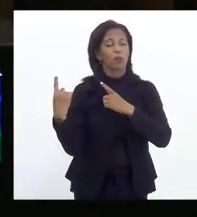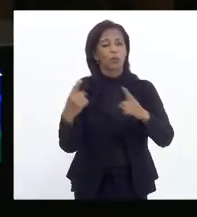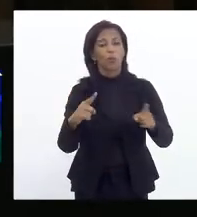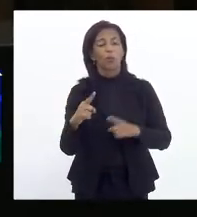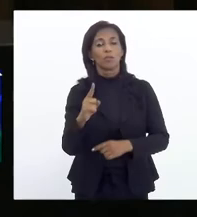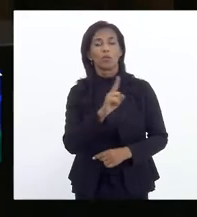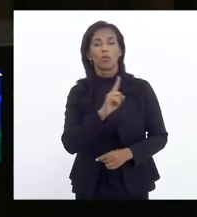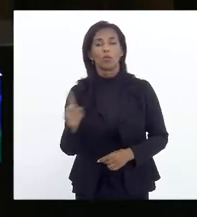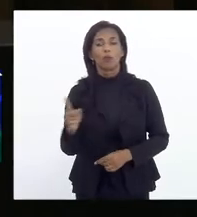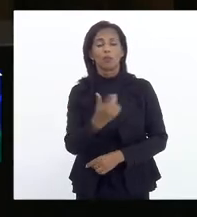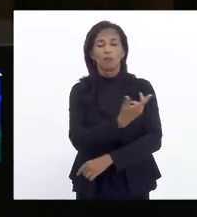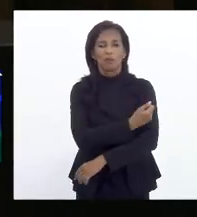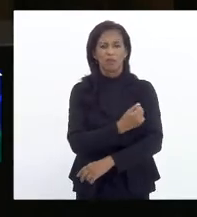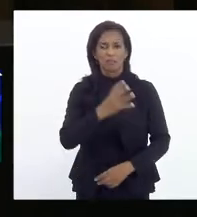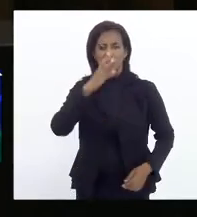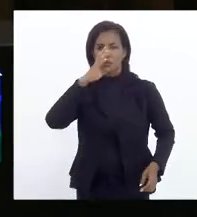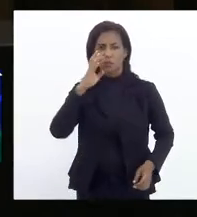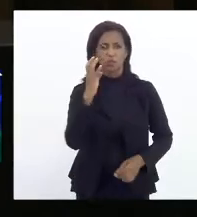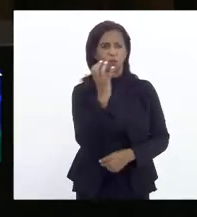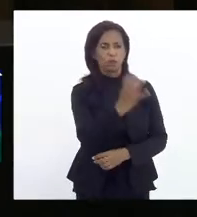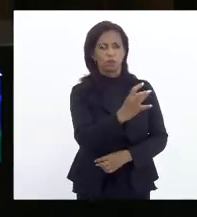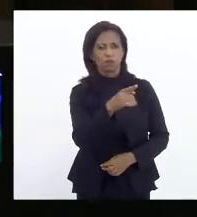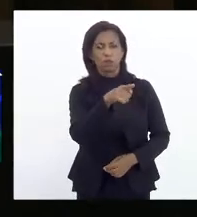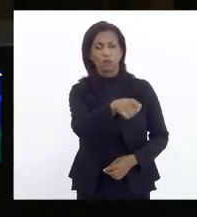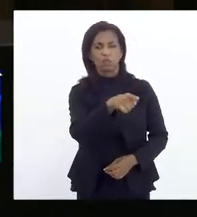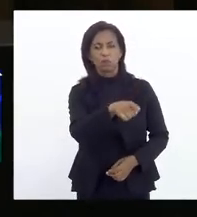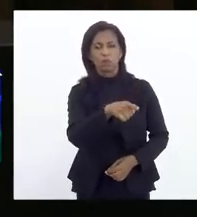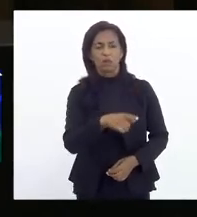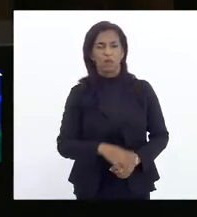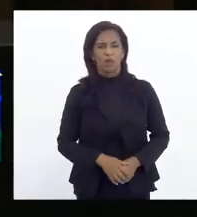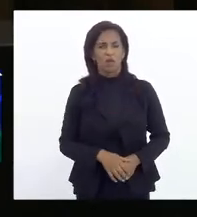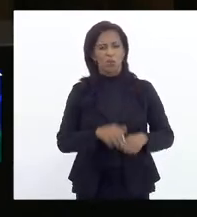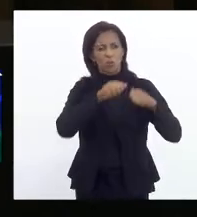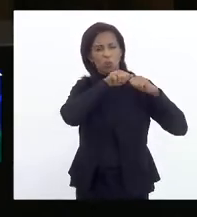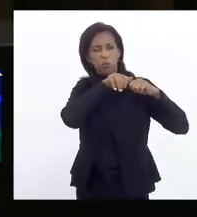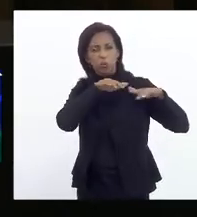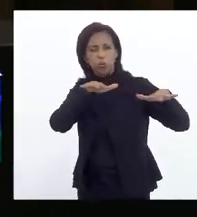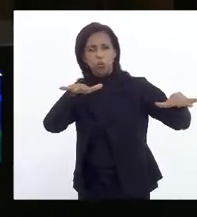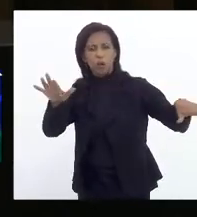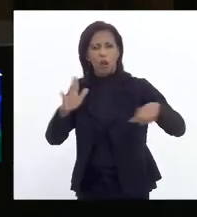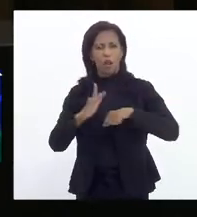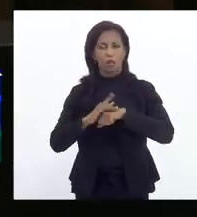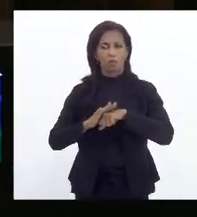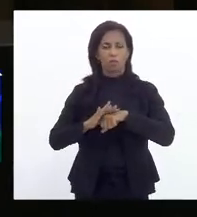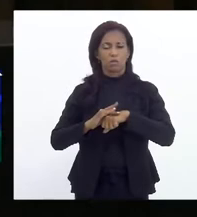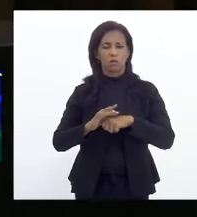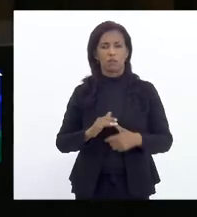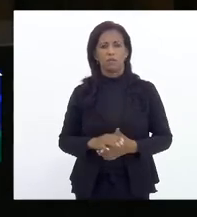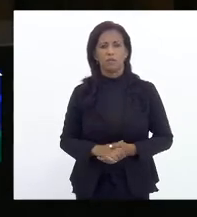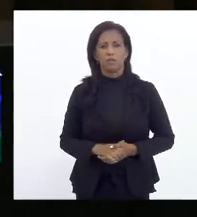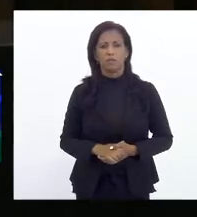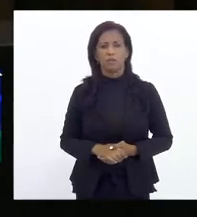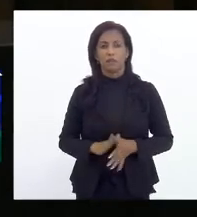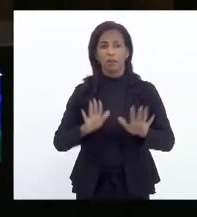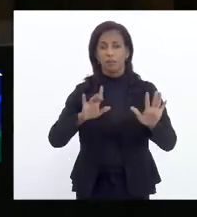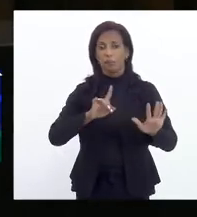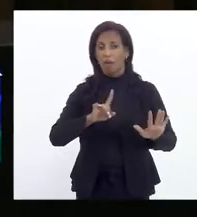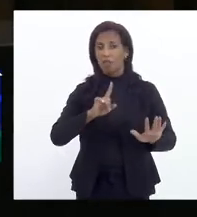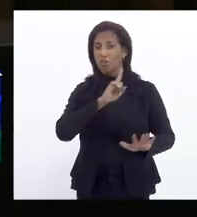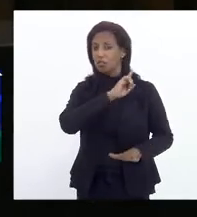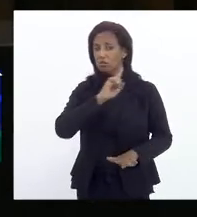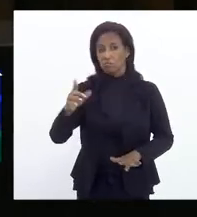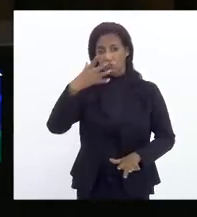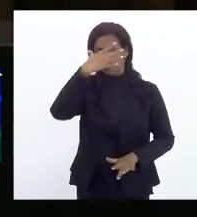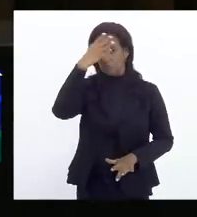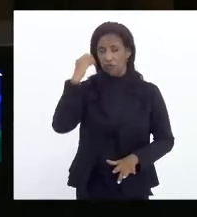não vacinados, acusando-os de serem vetores de transmissão do vírus. Mas não esqueçam